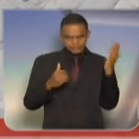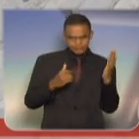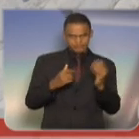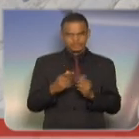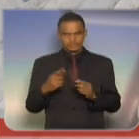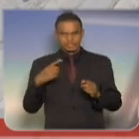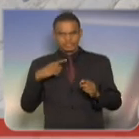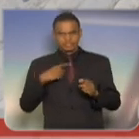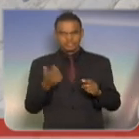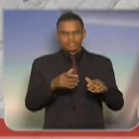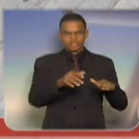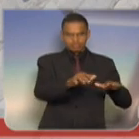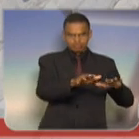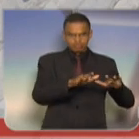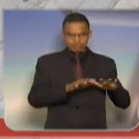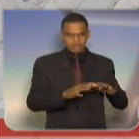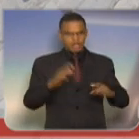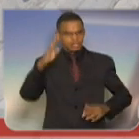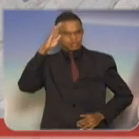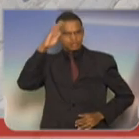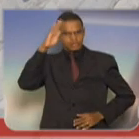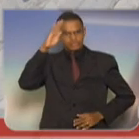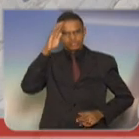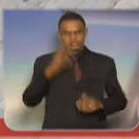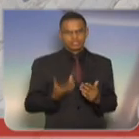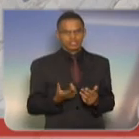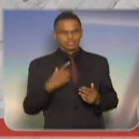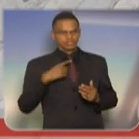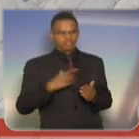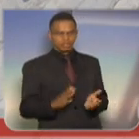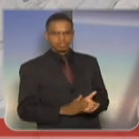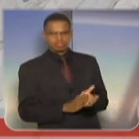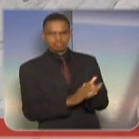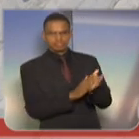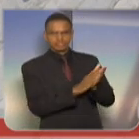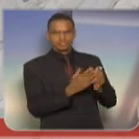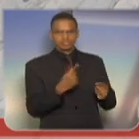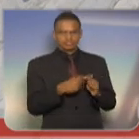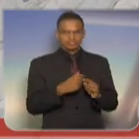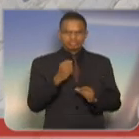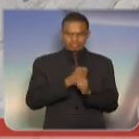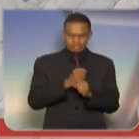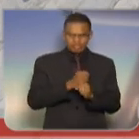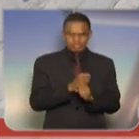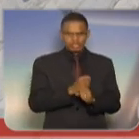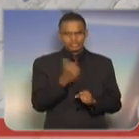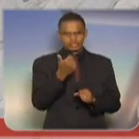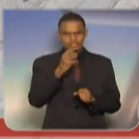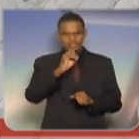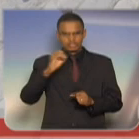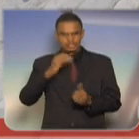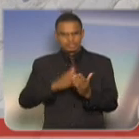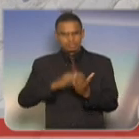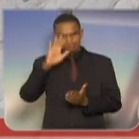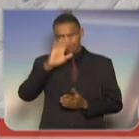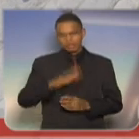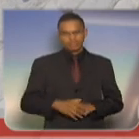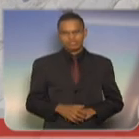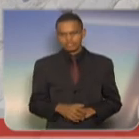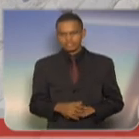querido Exército Brasileiro, esse Exército mais que centenário, que ao longo de sua história tem participado de